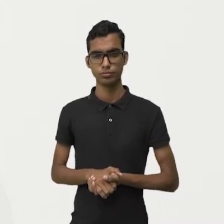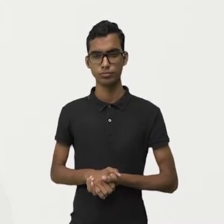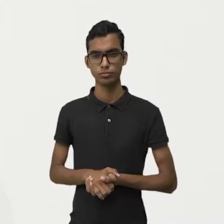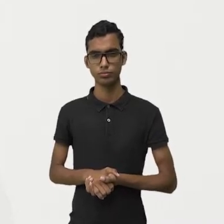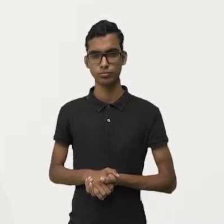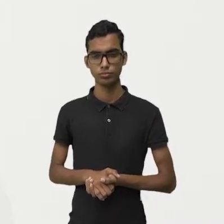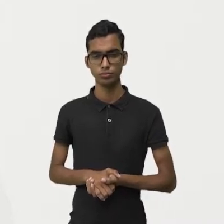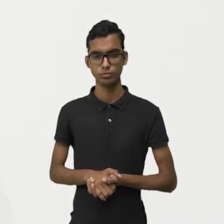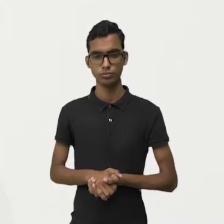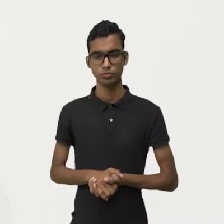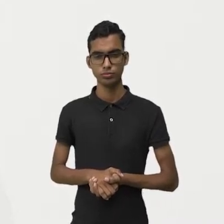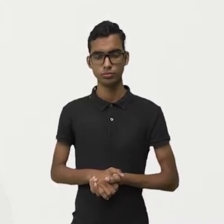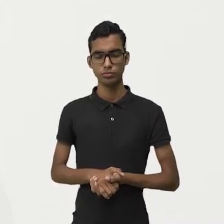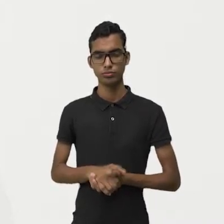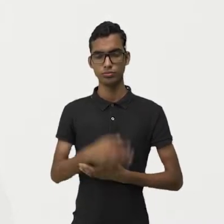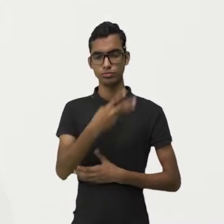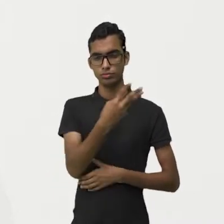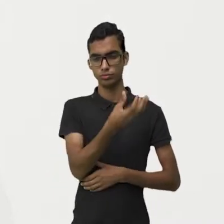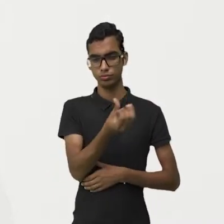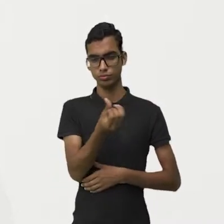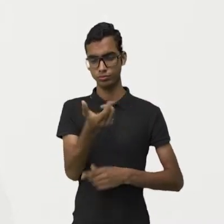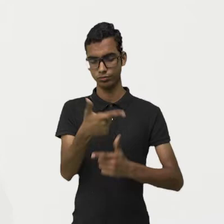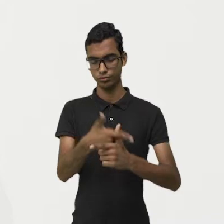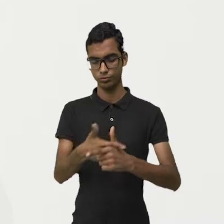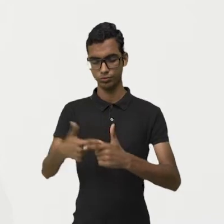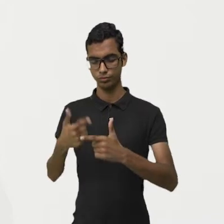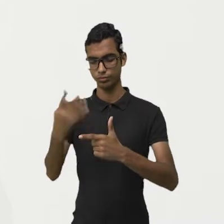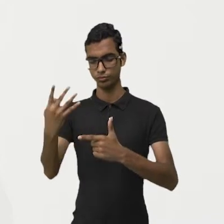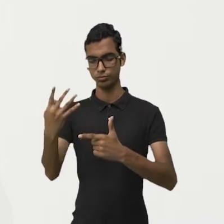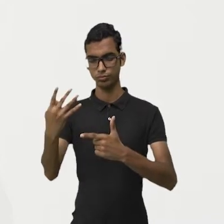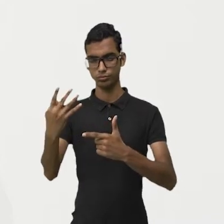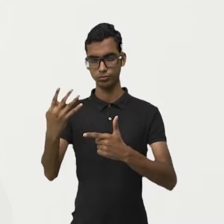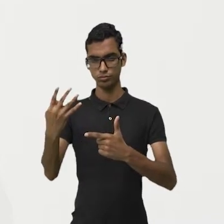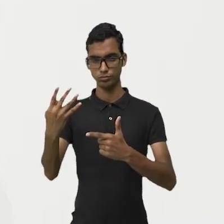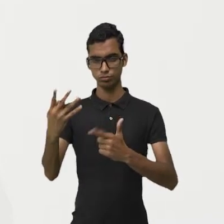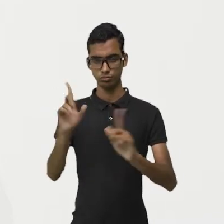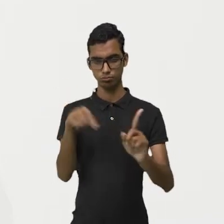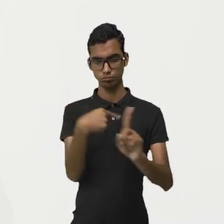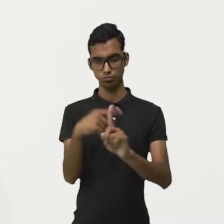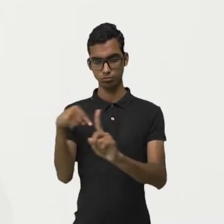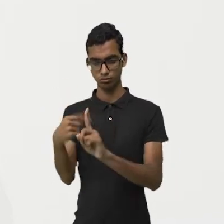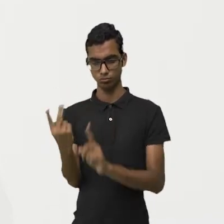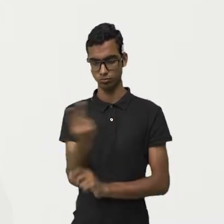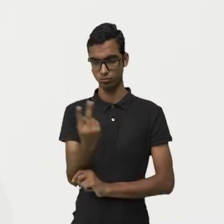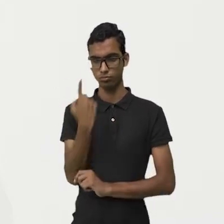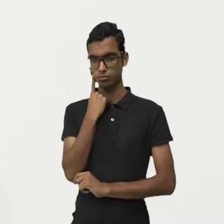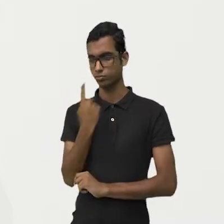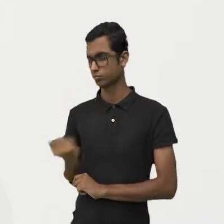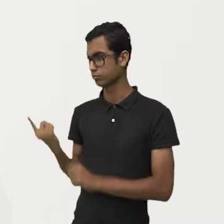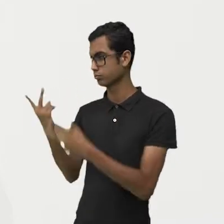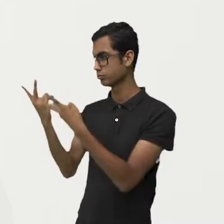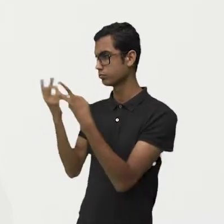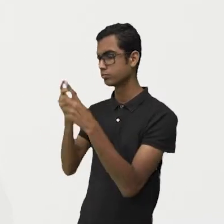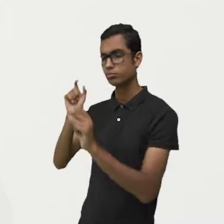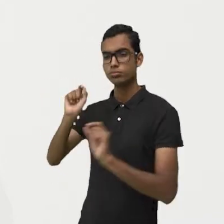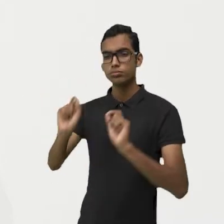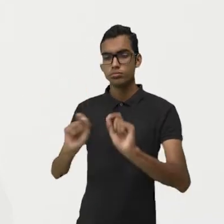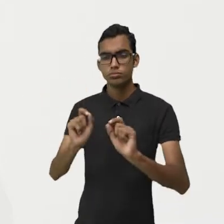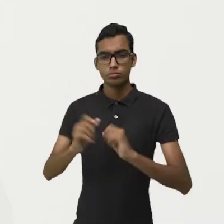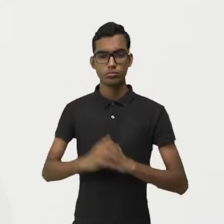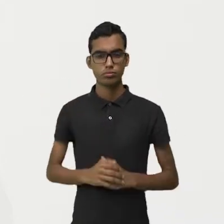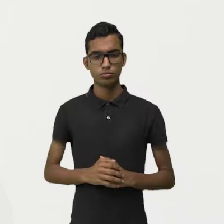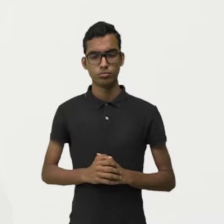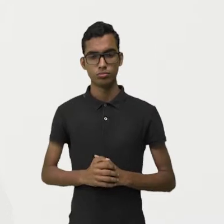mais 36 dividido por mais 4. O que você precisa olhar aqui, ó? Precisa